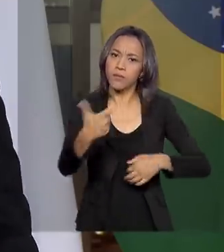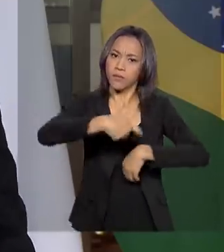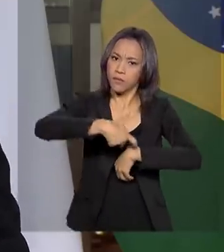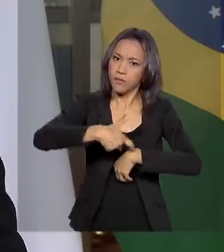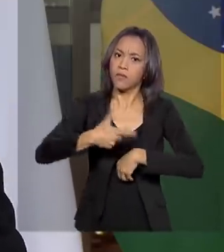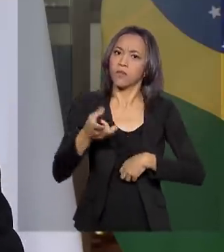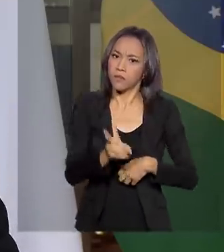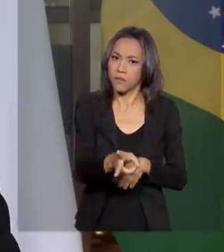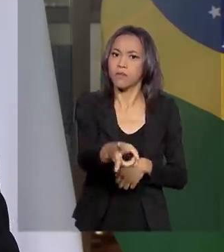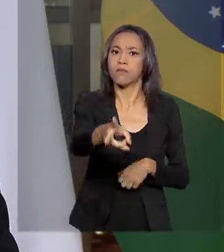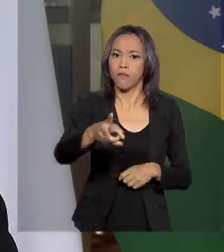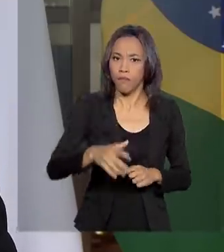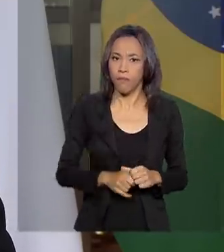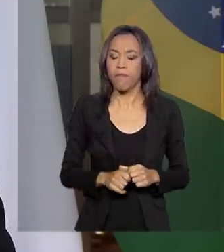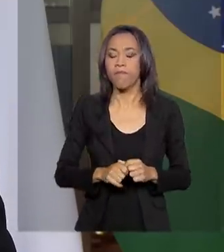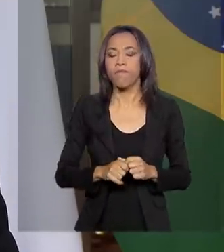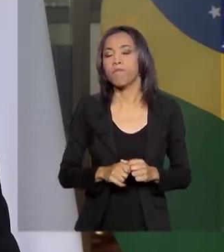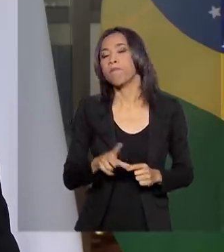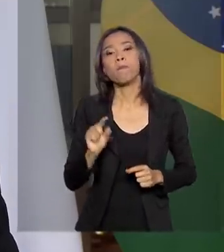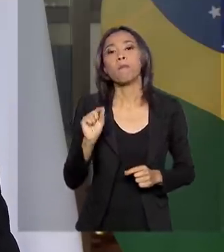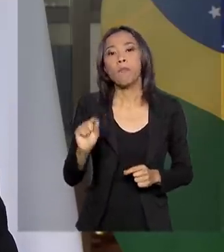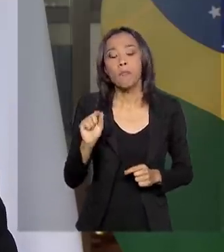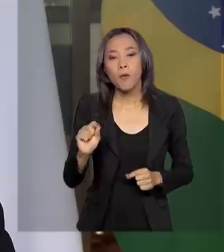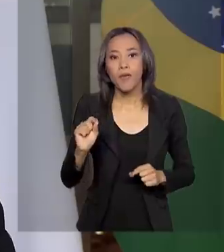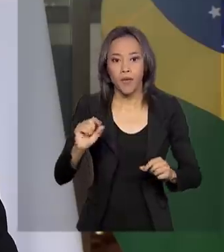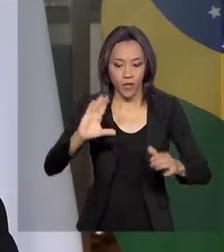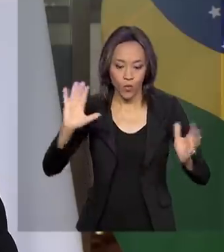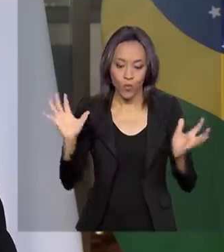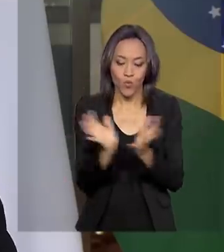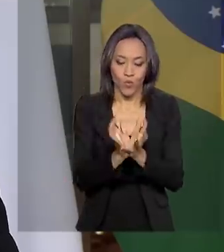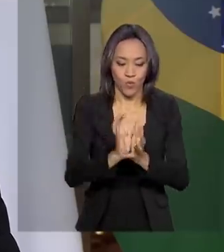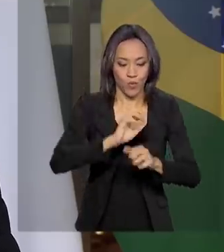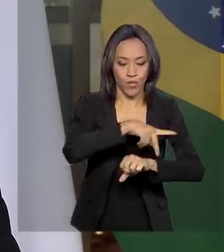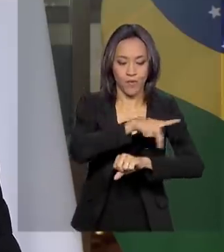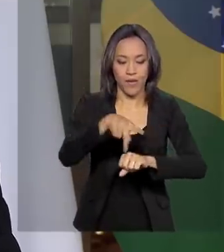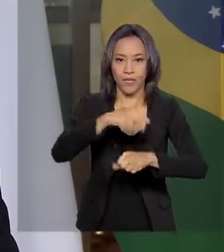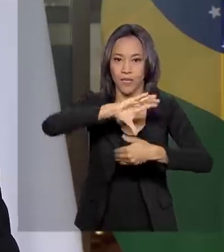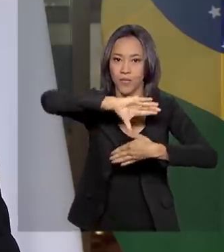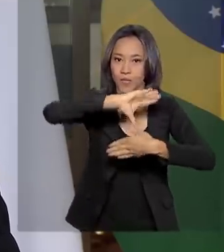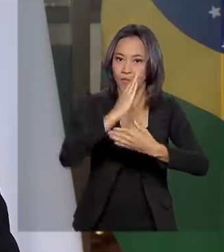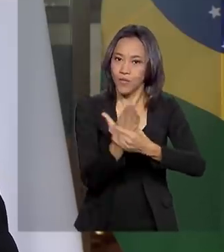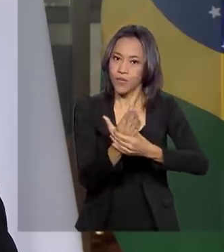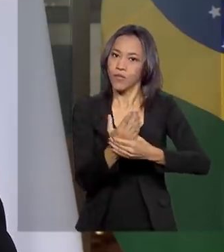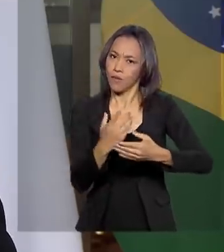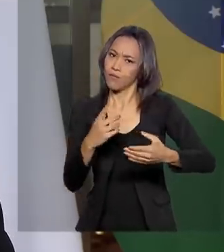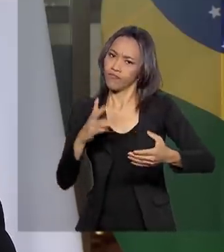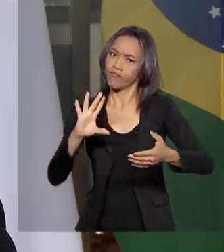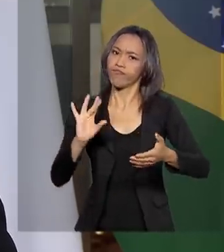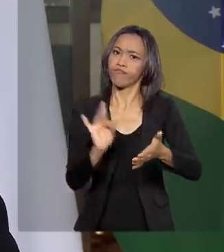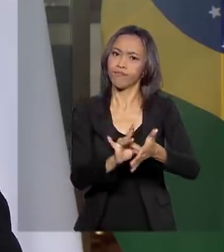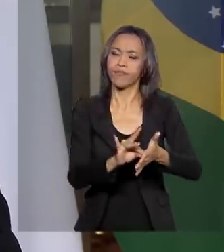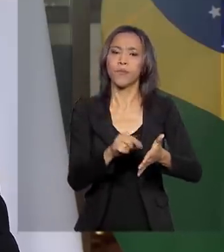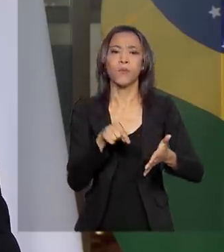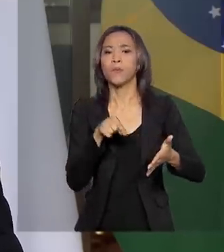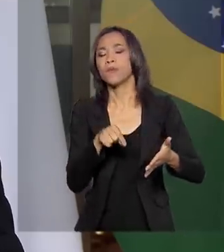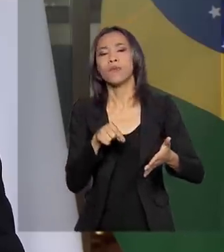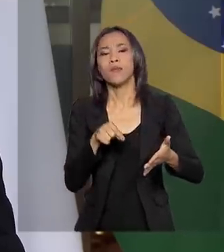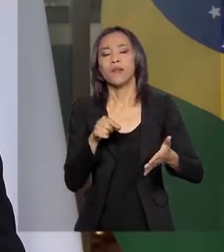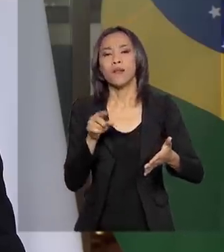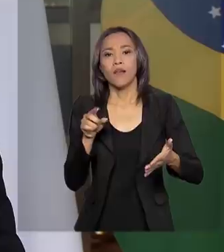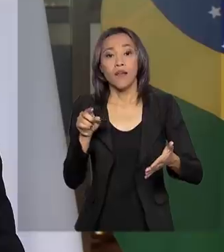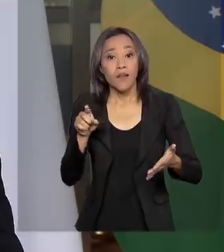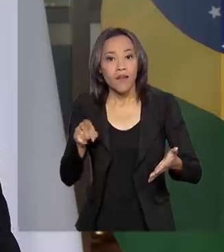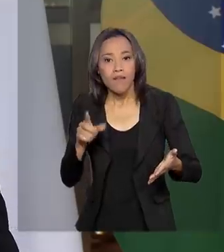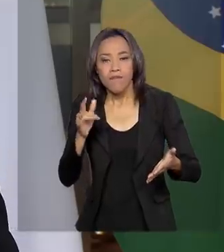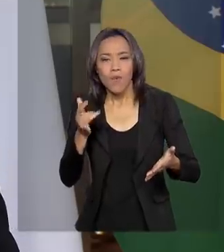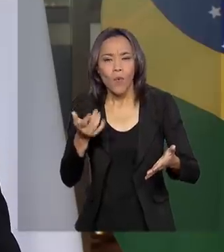transformando o bloco naquilo que ele tem a vocação original de ser, um espaço de